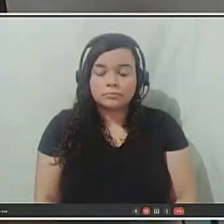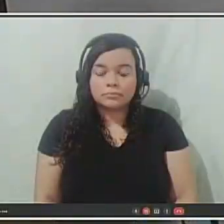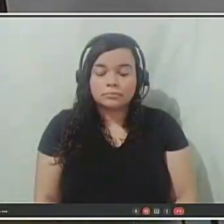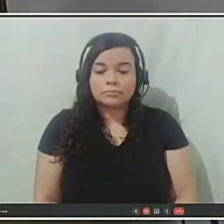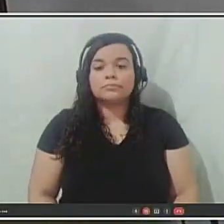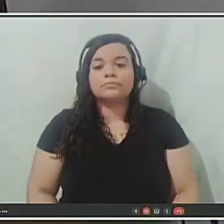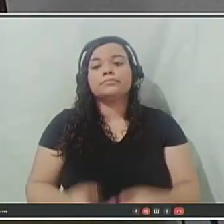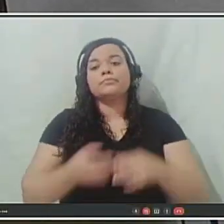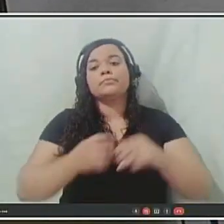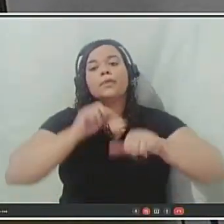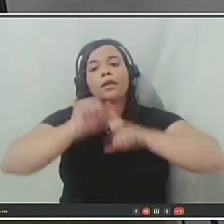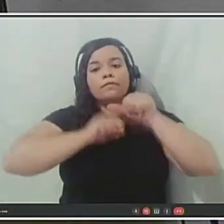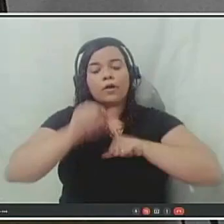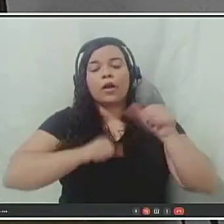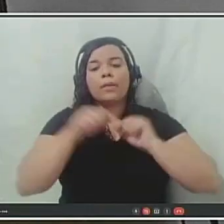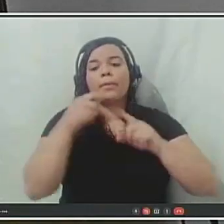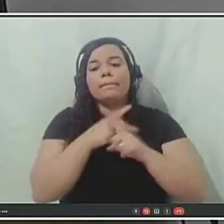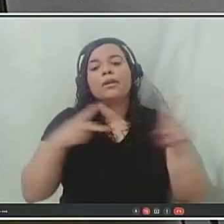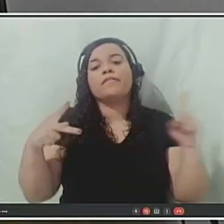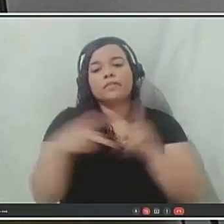Reforma da Previdência Municipal